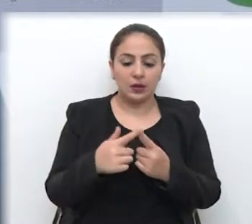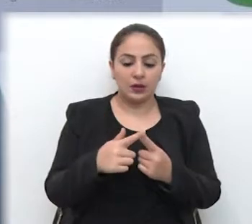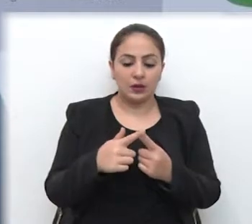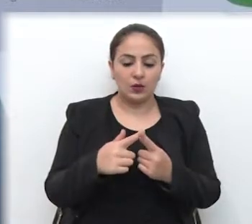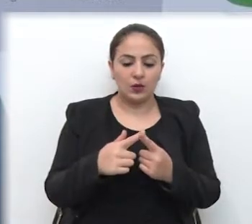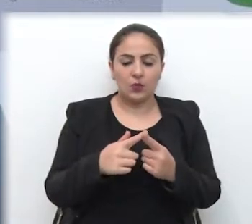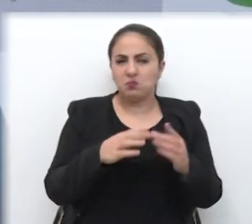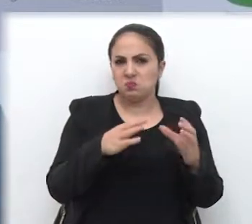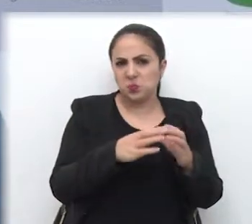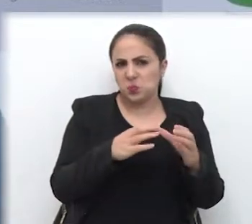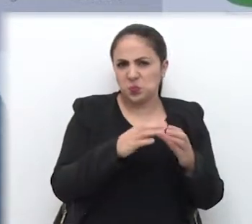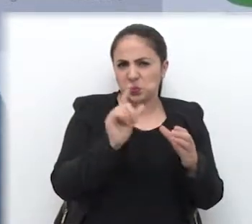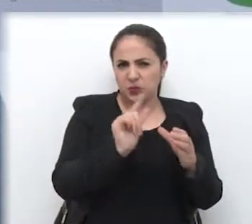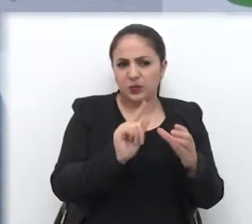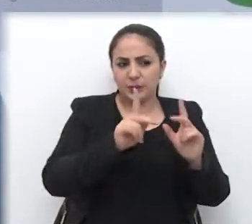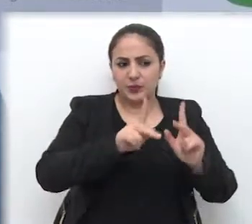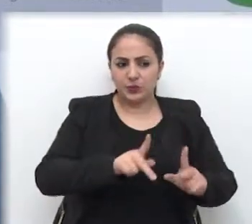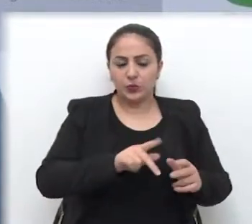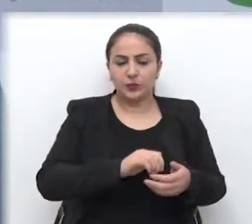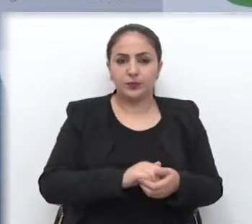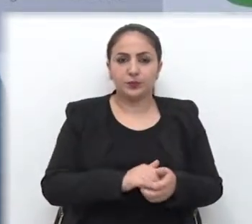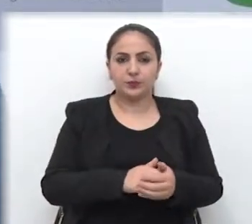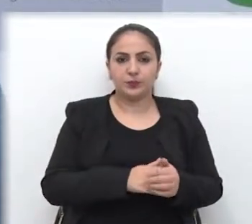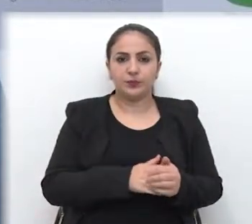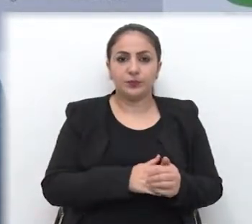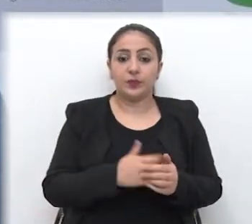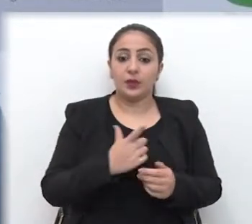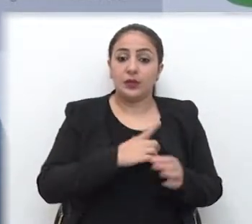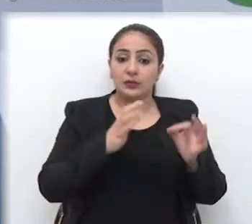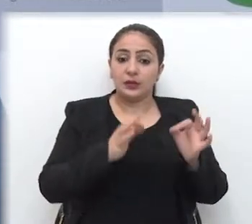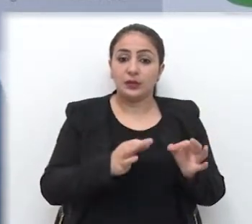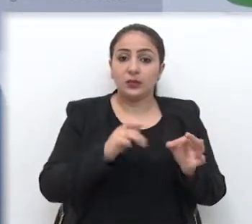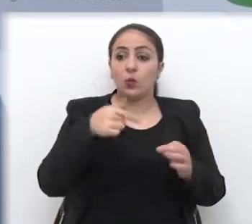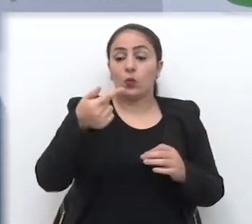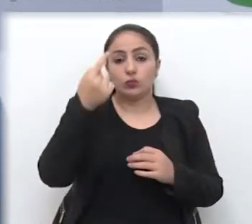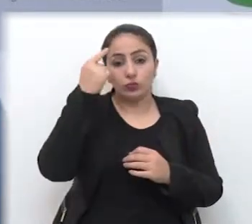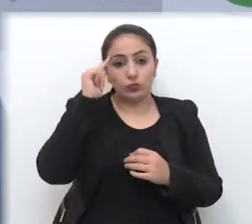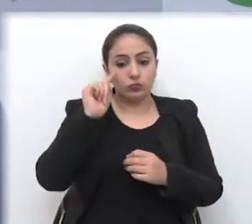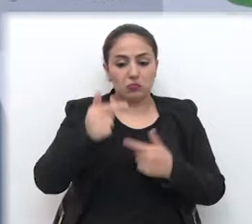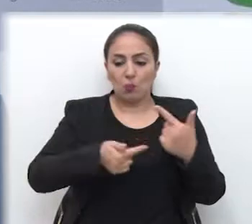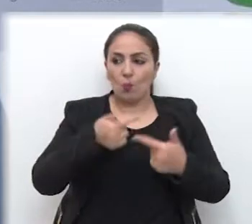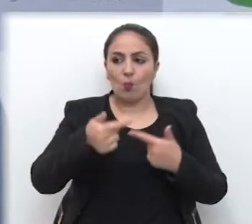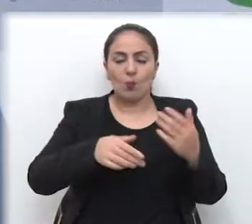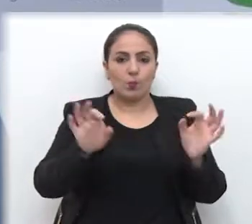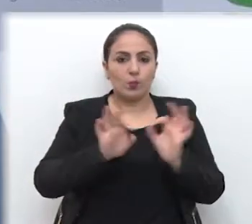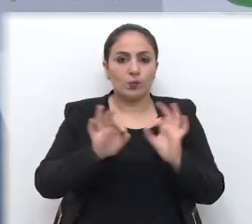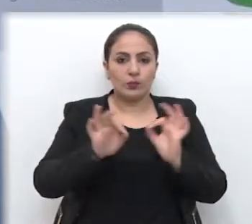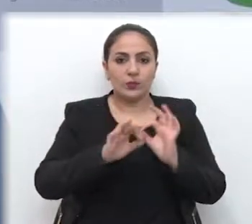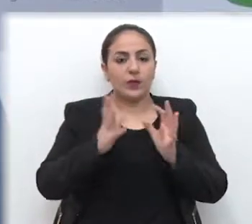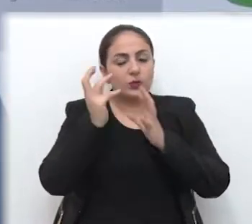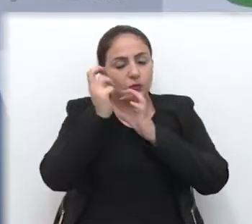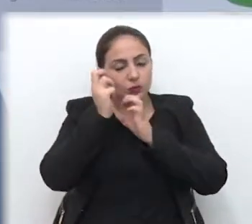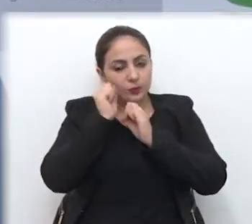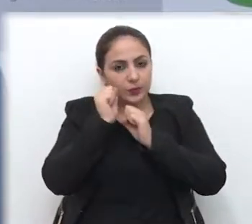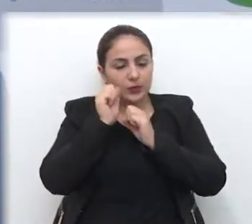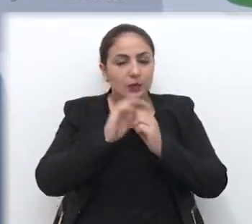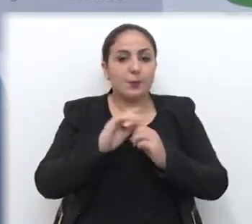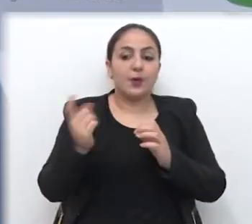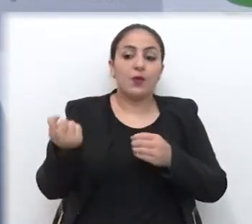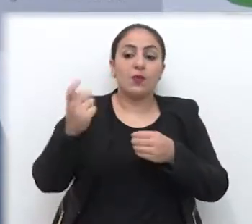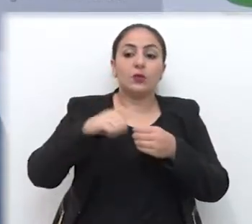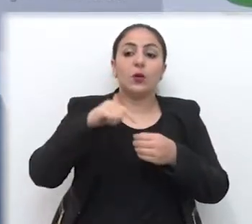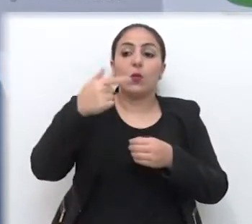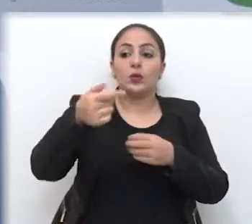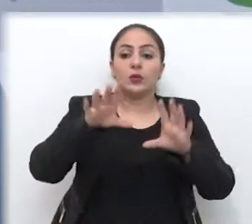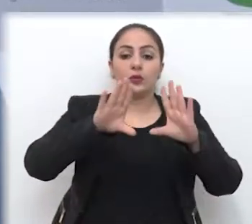dúzia de moleques, né? Que eu tenho certeza que no outro dia eles não trabalham, eles vão dormir o dia todo, para voltar